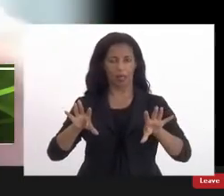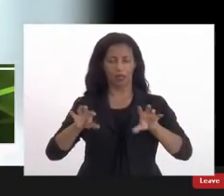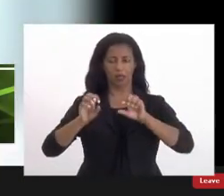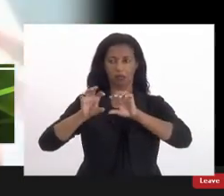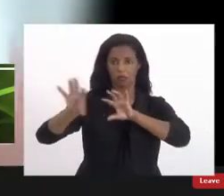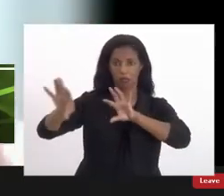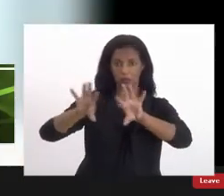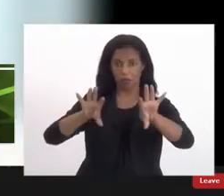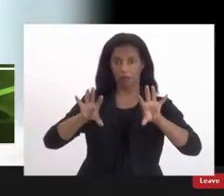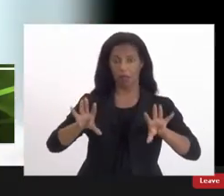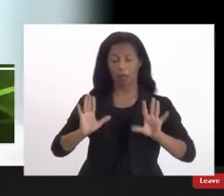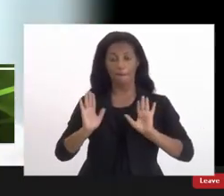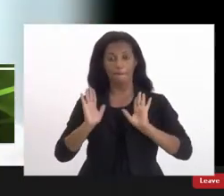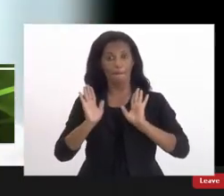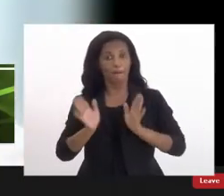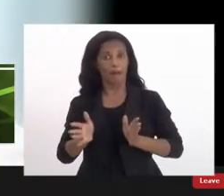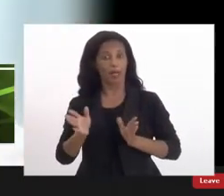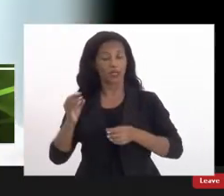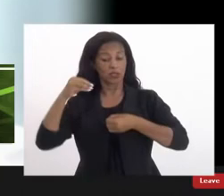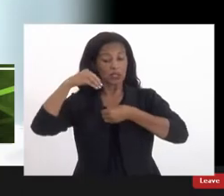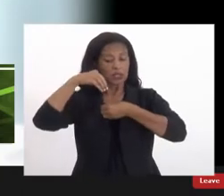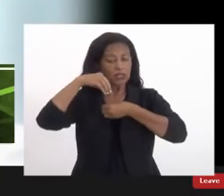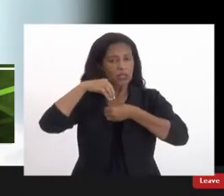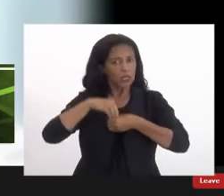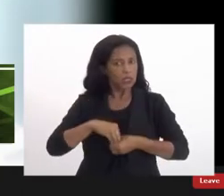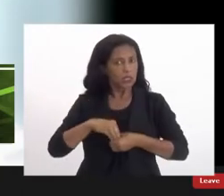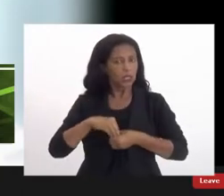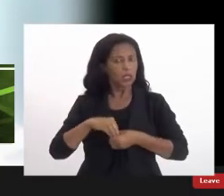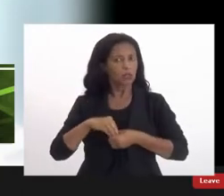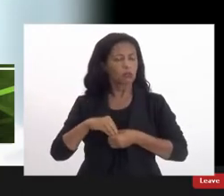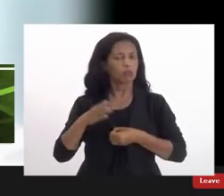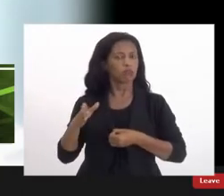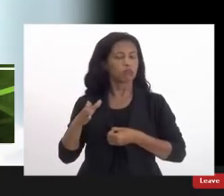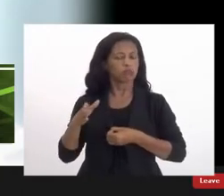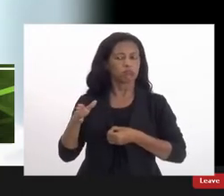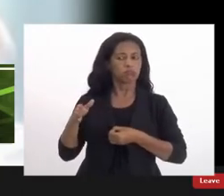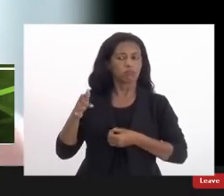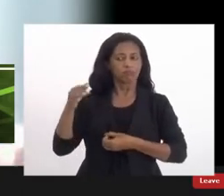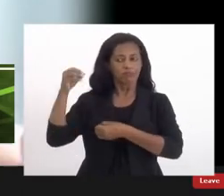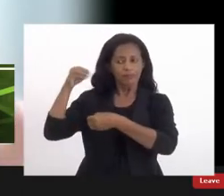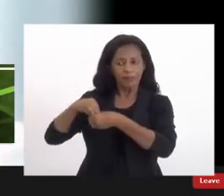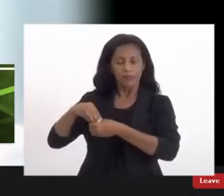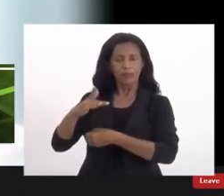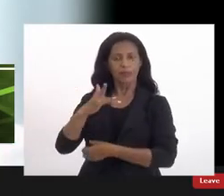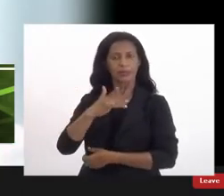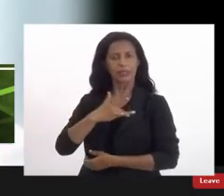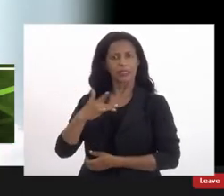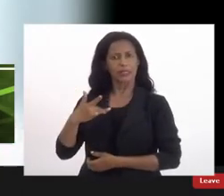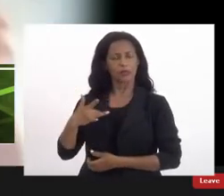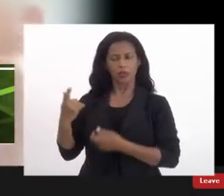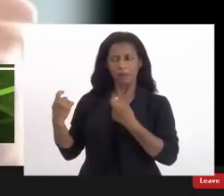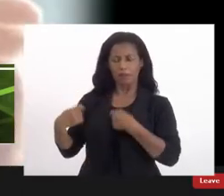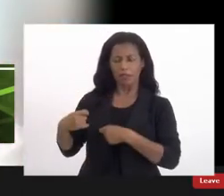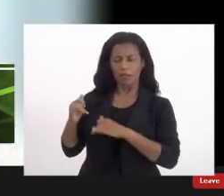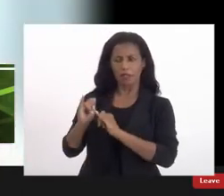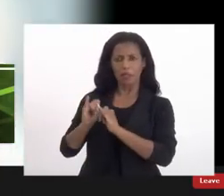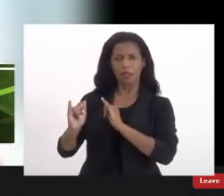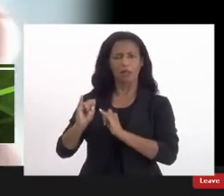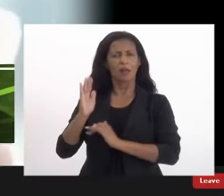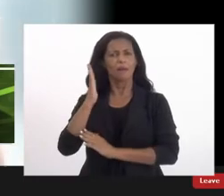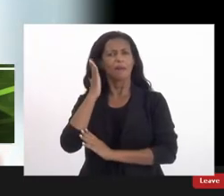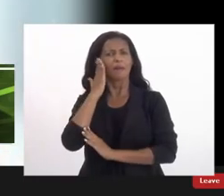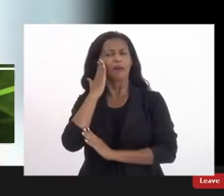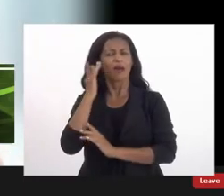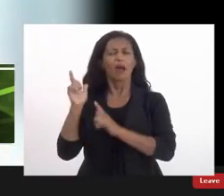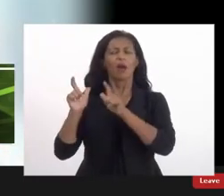pulverizadas mas isso está dentro fundamentalmente da saúde e a gente precisa desses dados para a gente saber onde é que